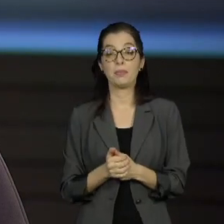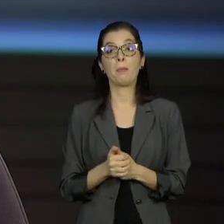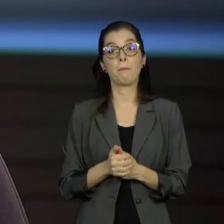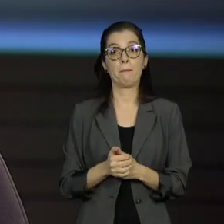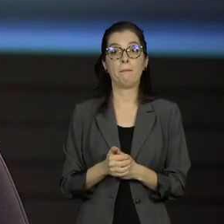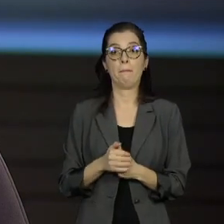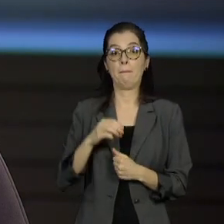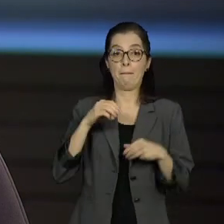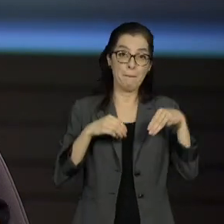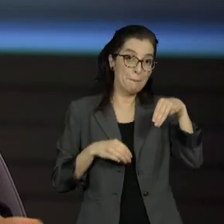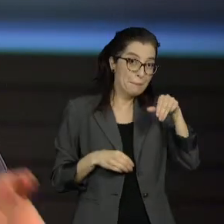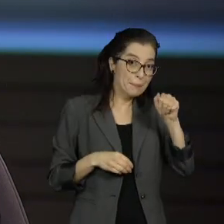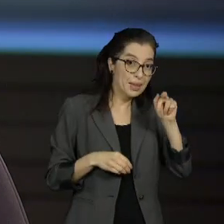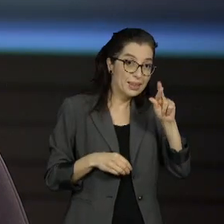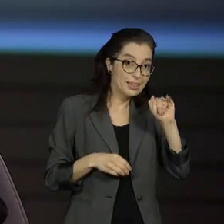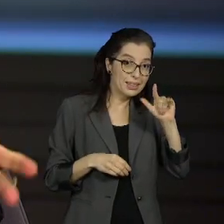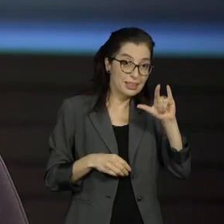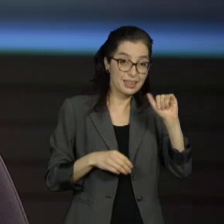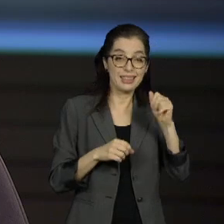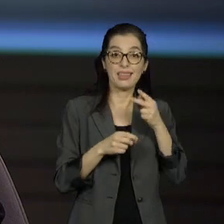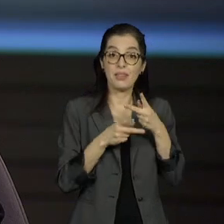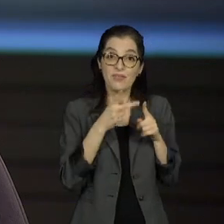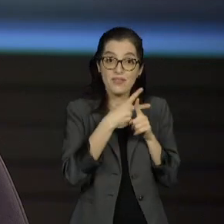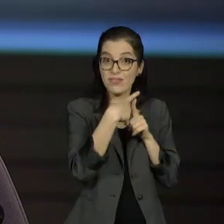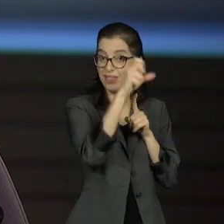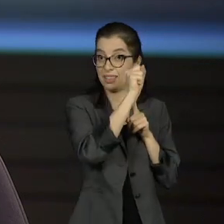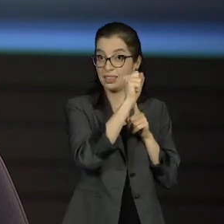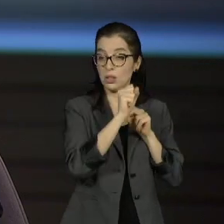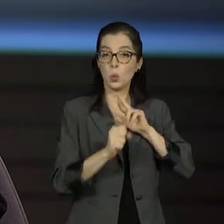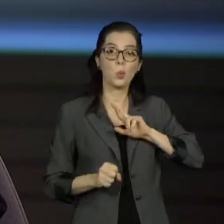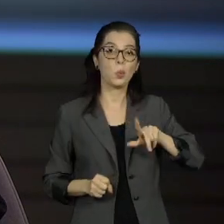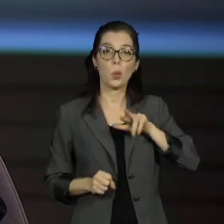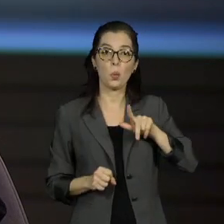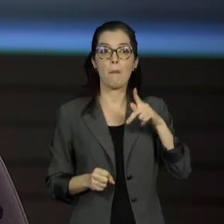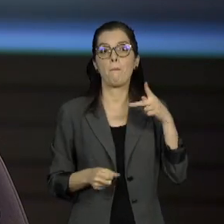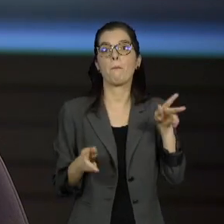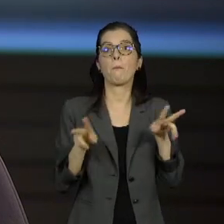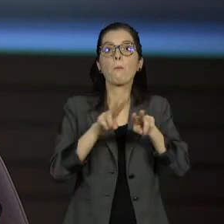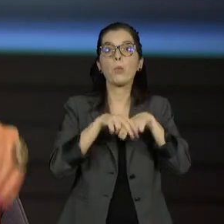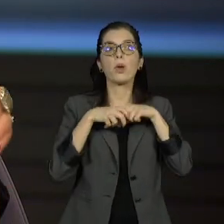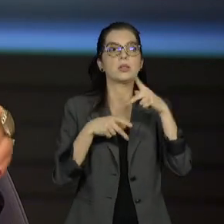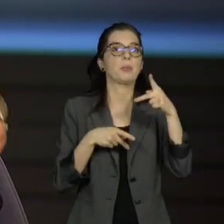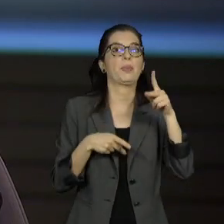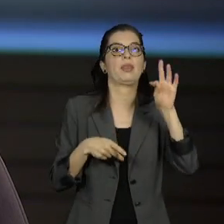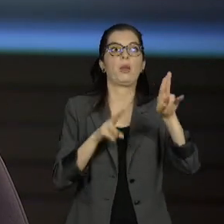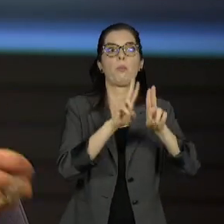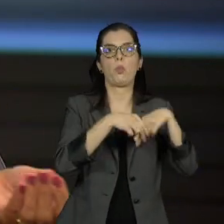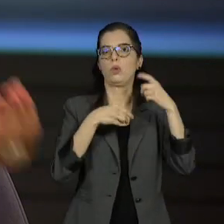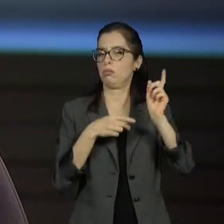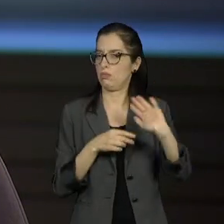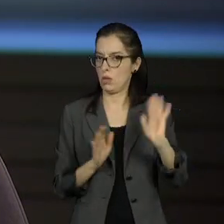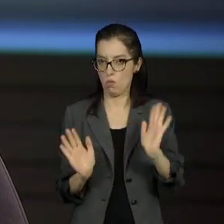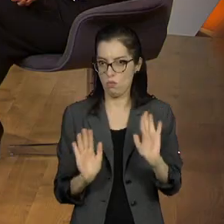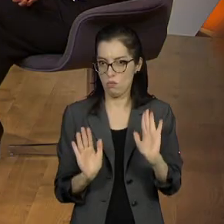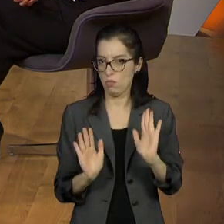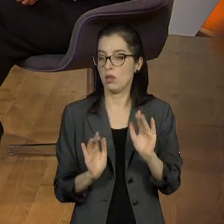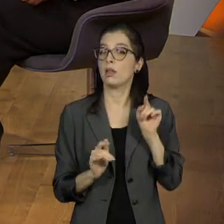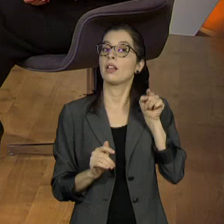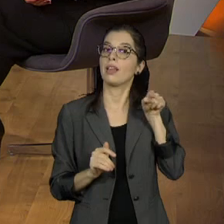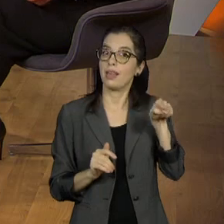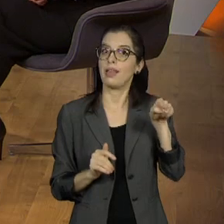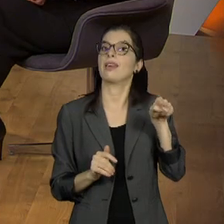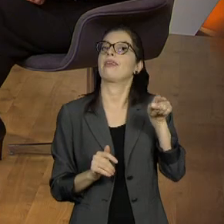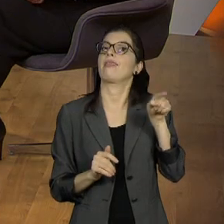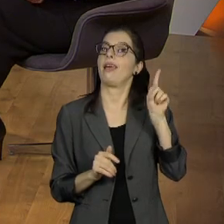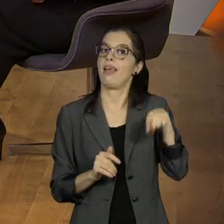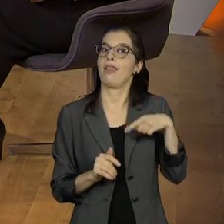do PT. E esse pessoal todo que sentou na janelinha agora no segundo turno também não tem nada a ver. Ela foi candidata à revelia da